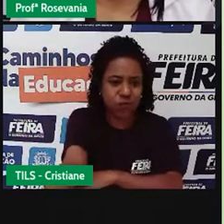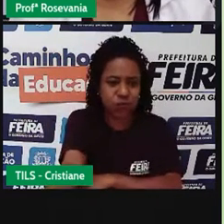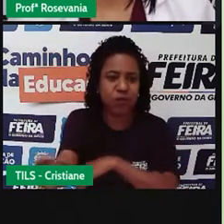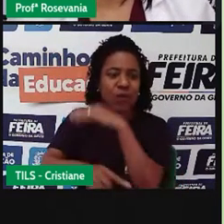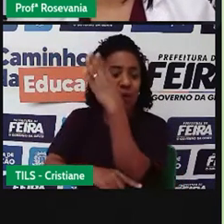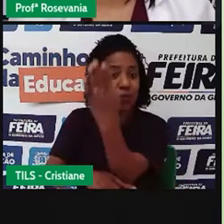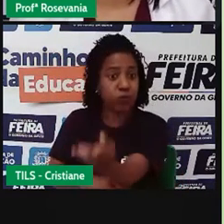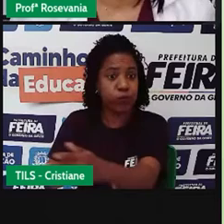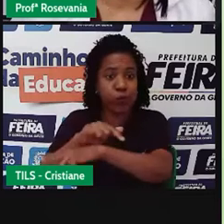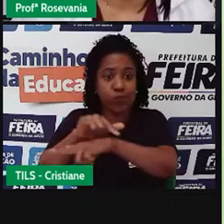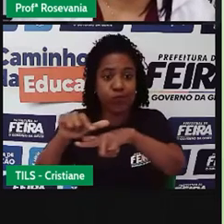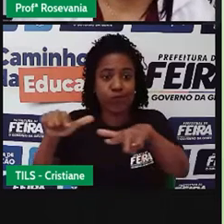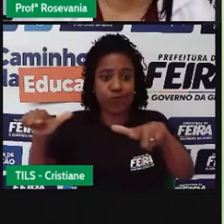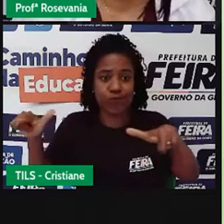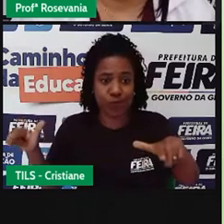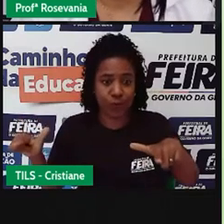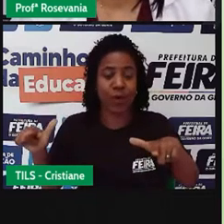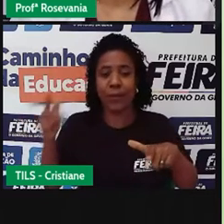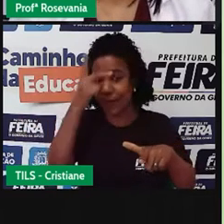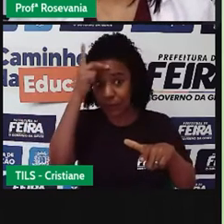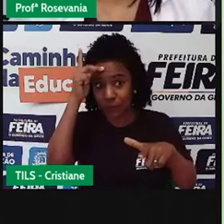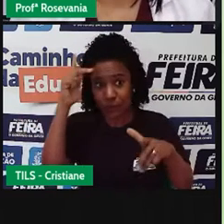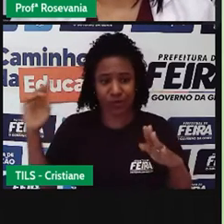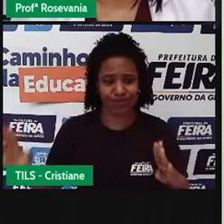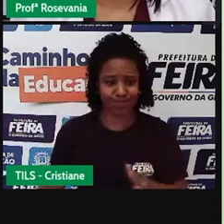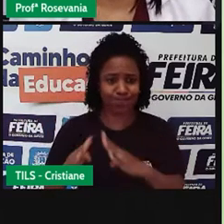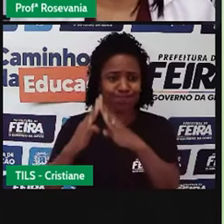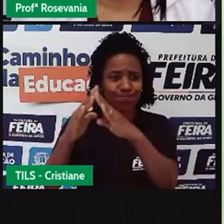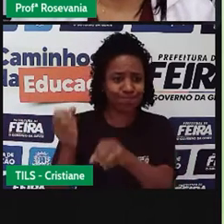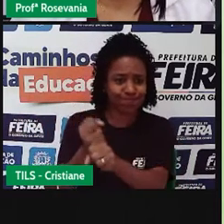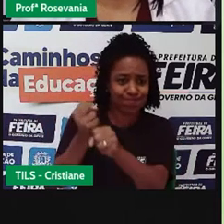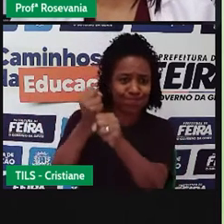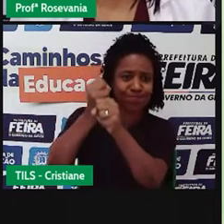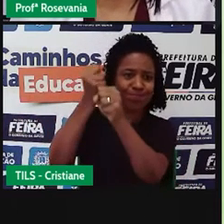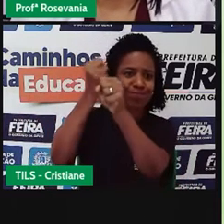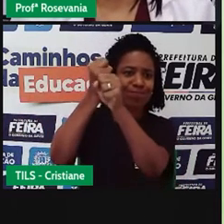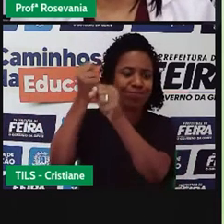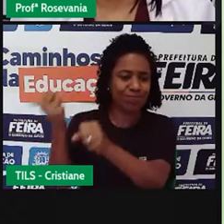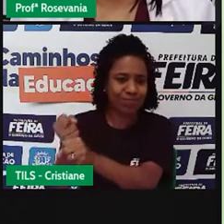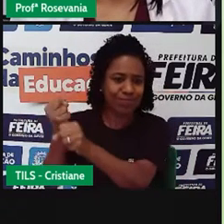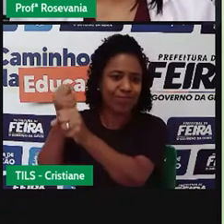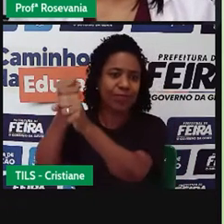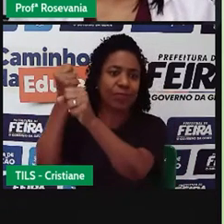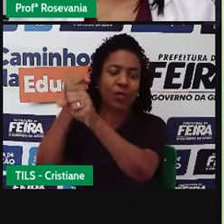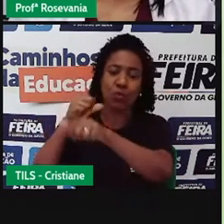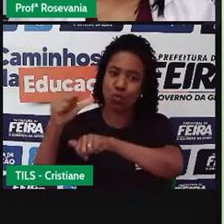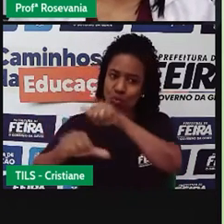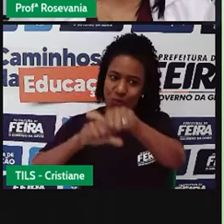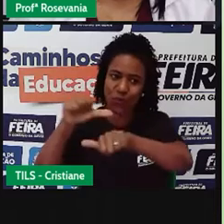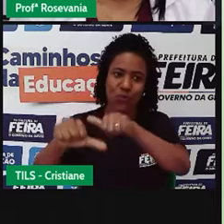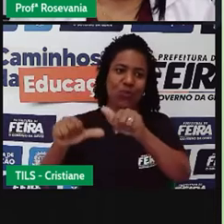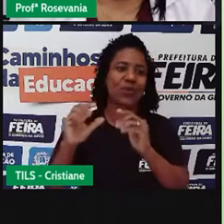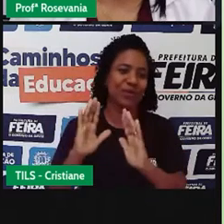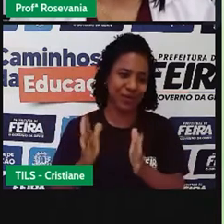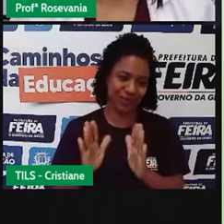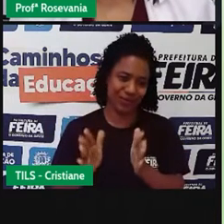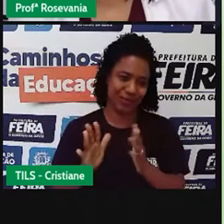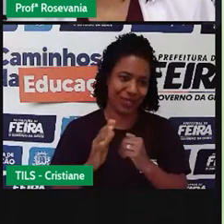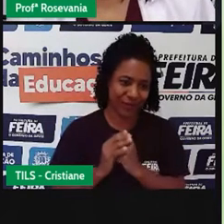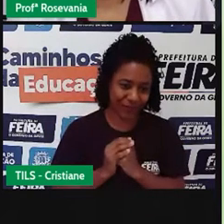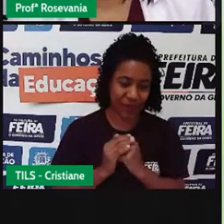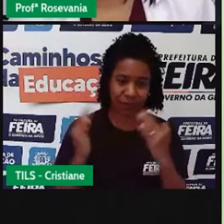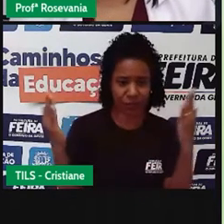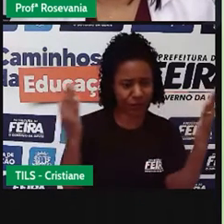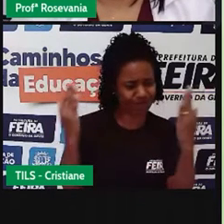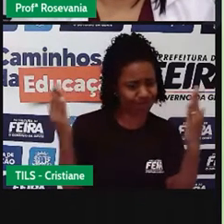de desmatamento, um processo de ocupação humana, uma transformação na vegetação que tinha aí. Então, comparando o mapa da